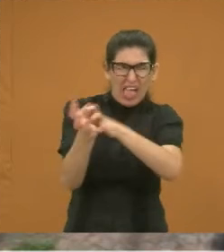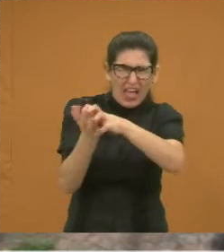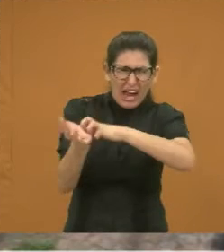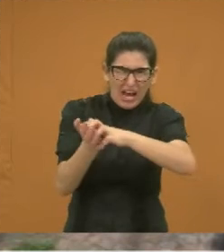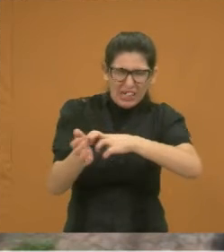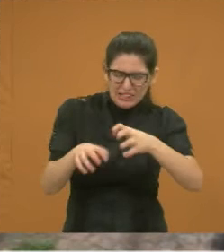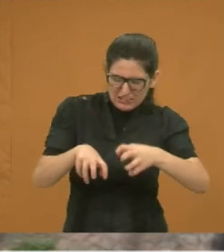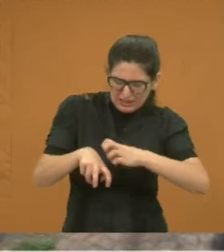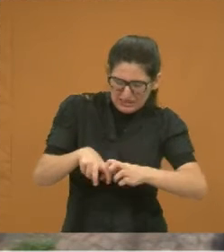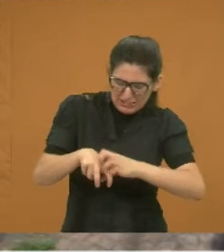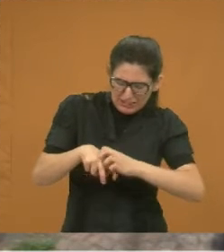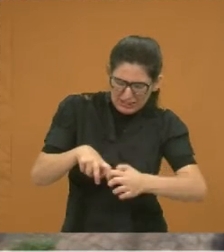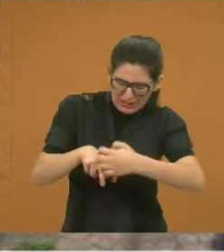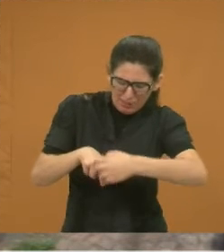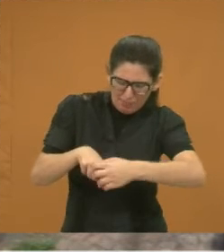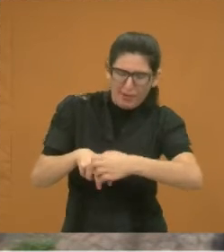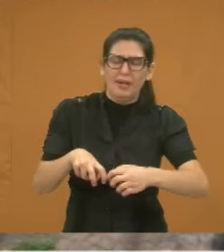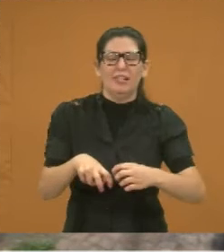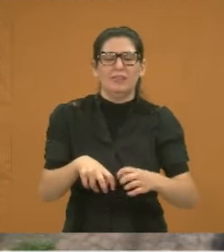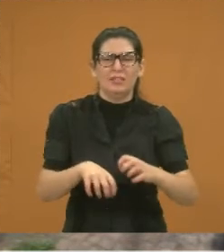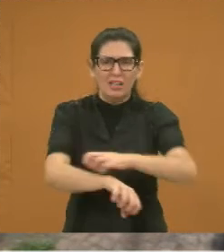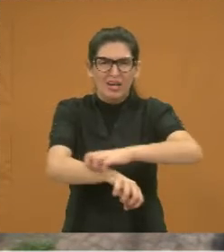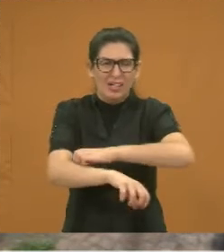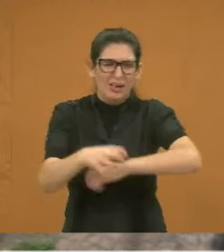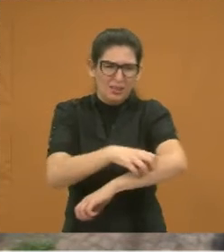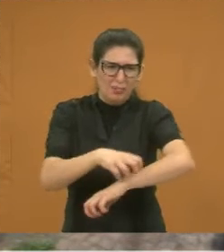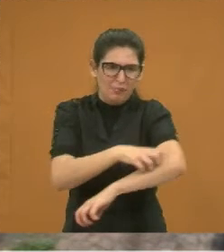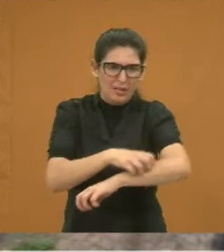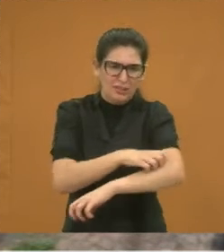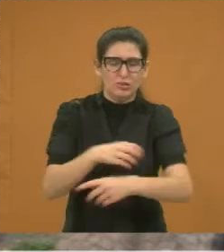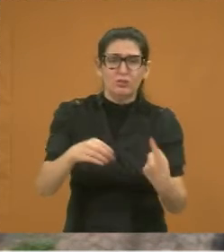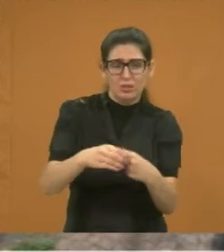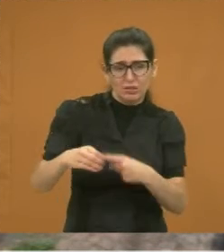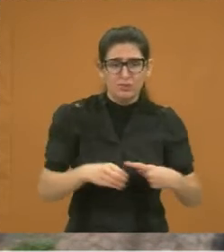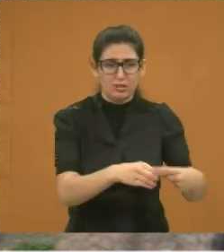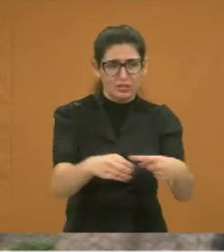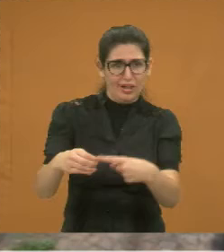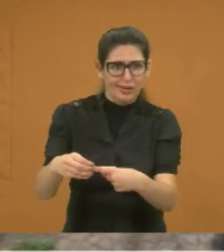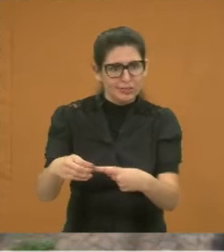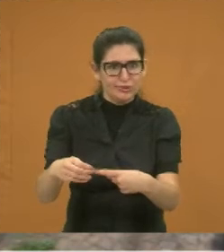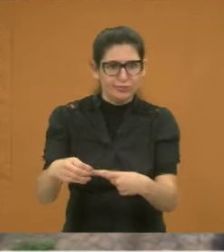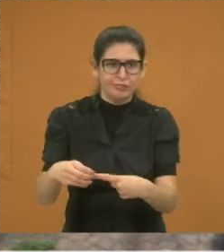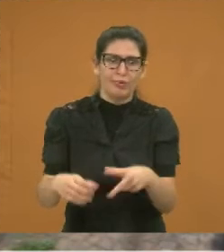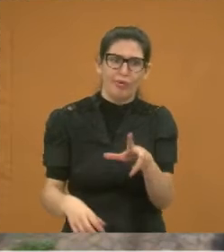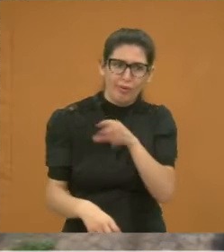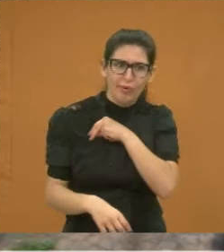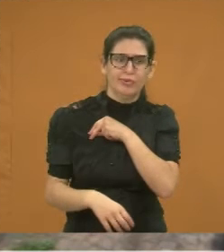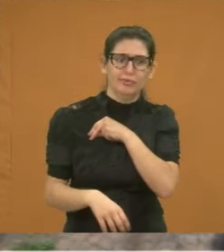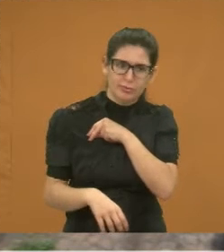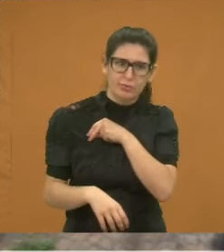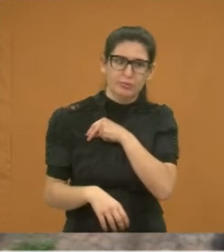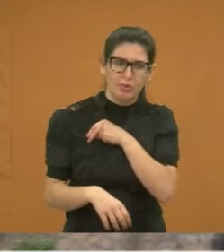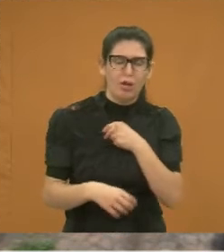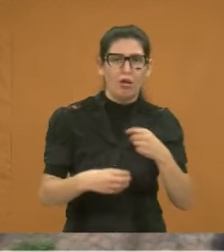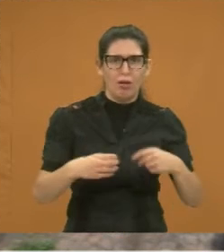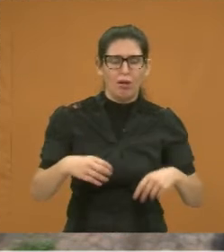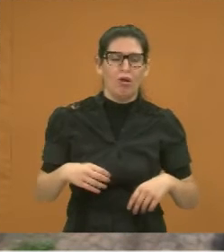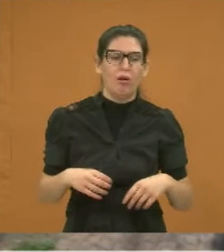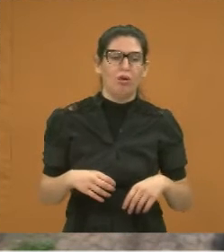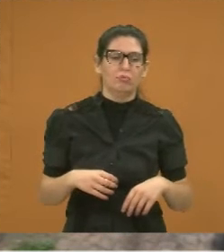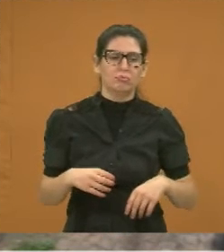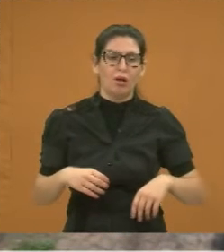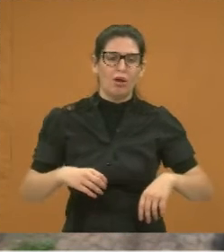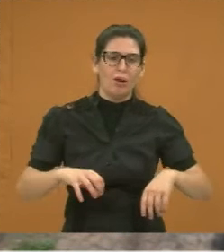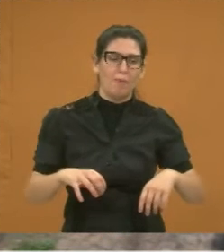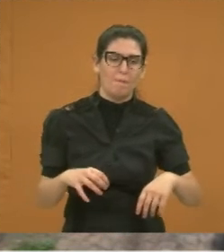braço da pessoa ali. Mas no centro da cidade é uma praça desse jeito? Pelo amor de Deus, nem lá e nem nos bairros eu quero que